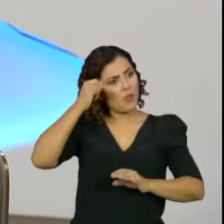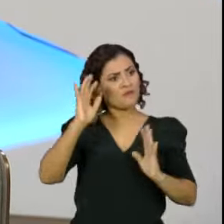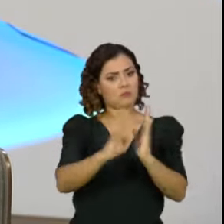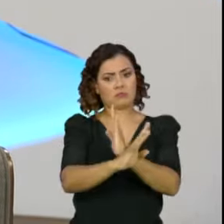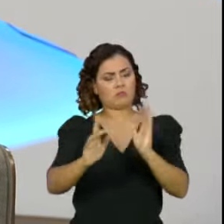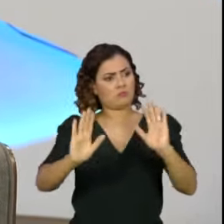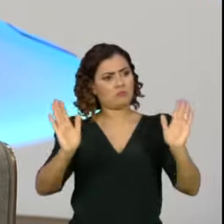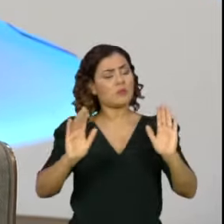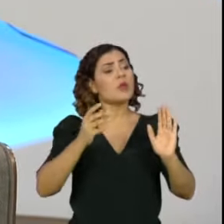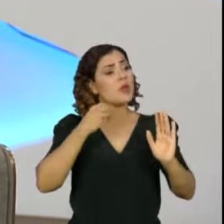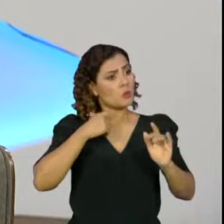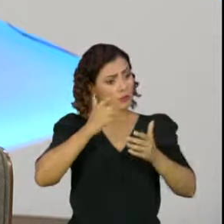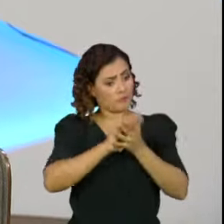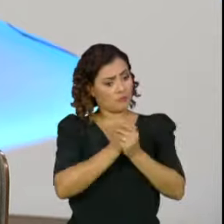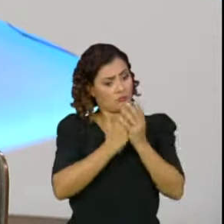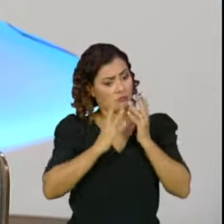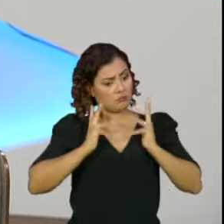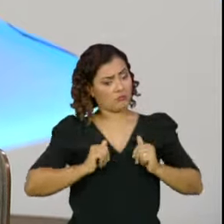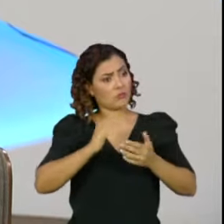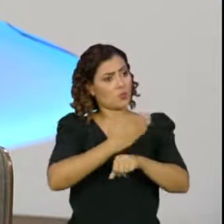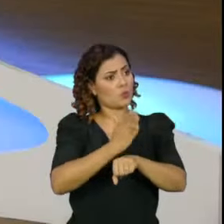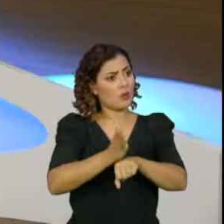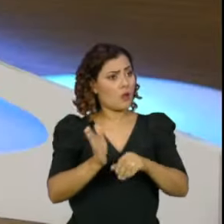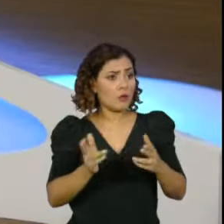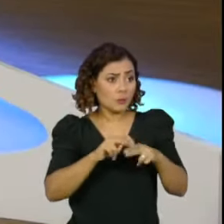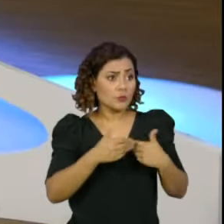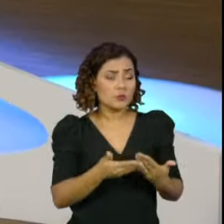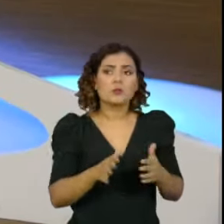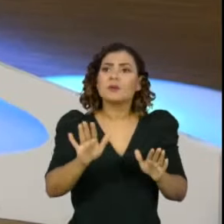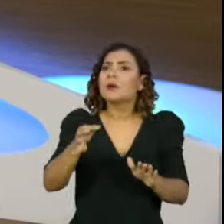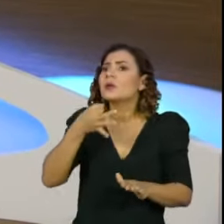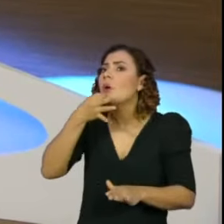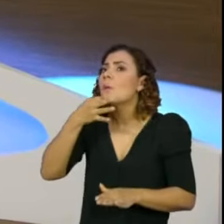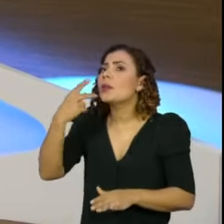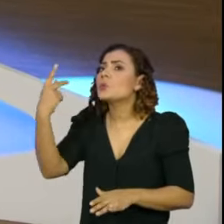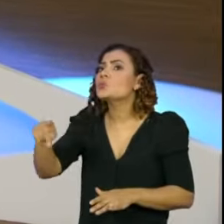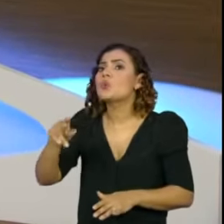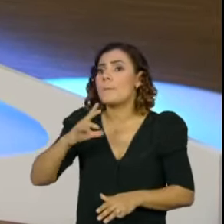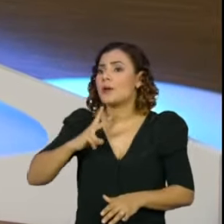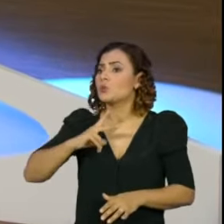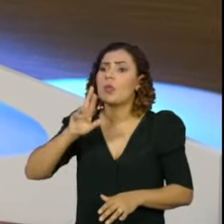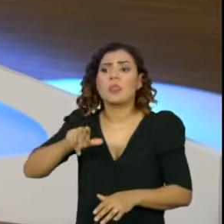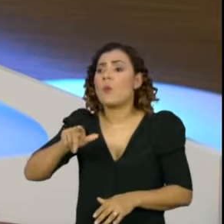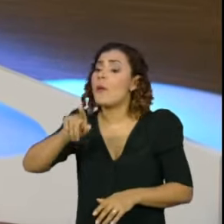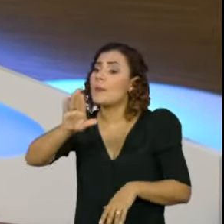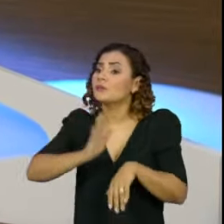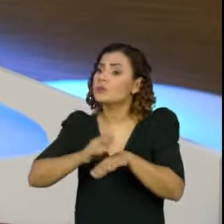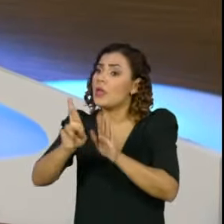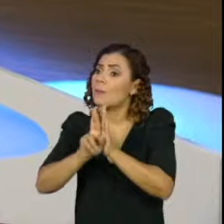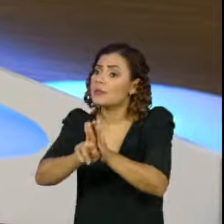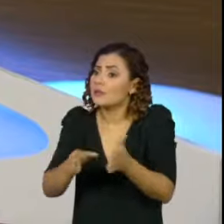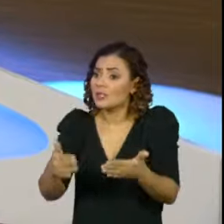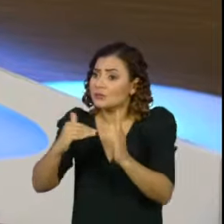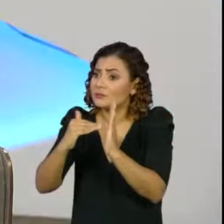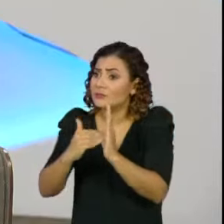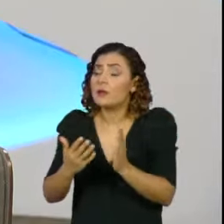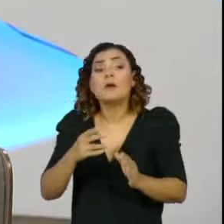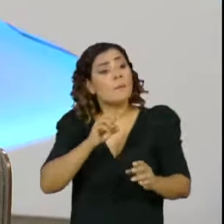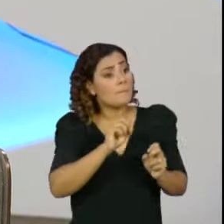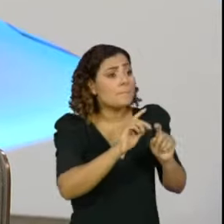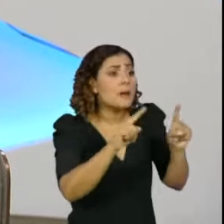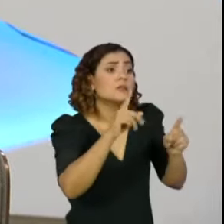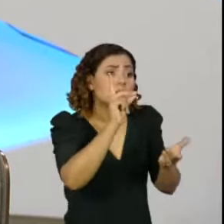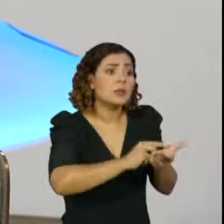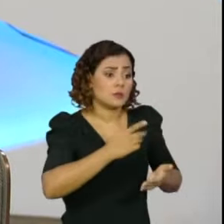aglomerações, eu tenho higiene das mãos o tempo inteiro, passando não é posição pessoal, né? É uma posição de um agente público, né? Sim, mas estou dizendo da minha posição pessoal. A minha posição como